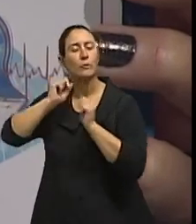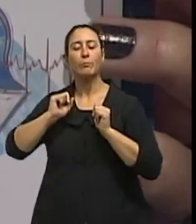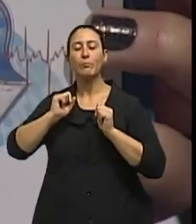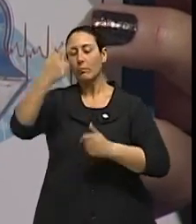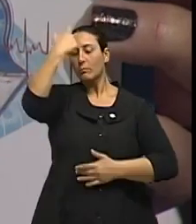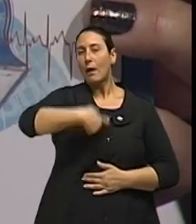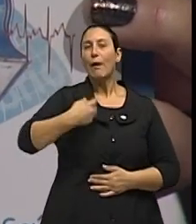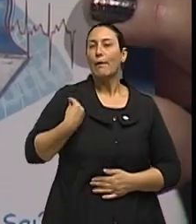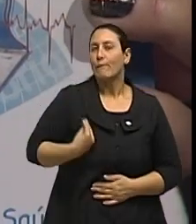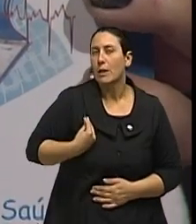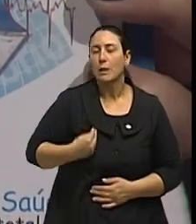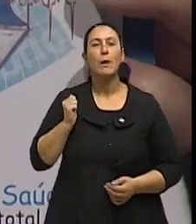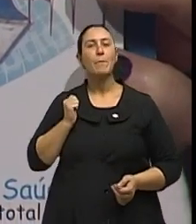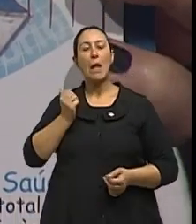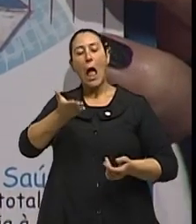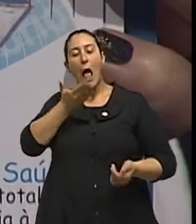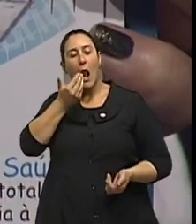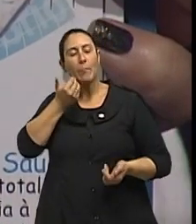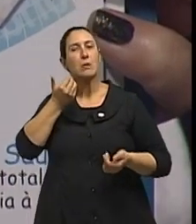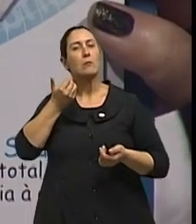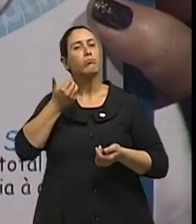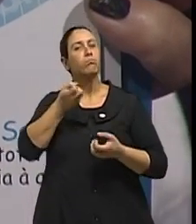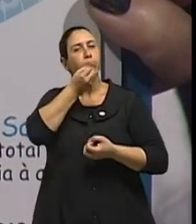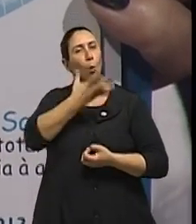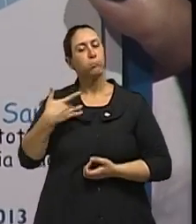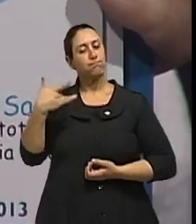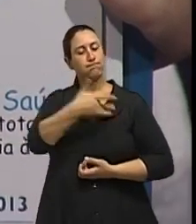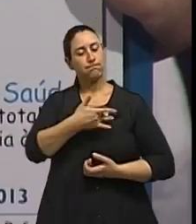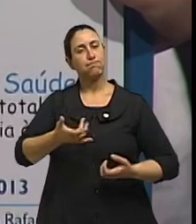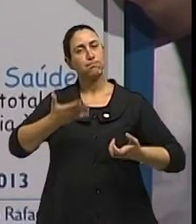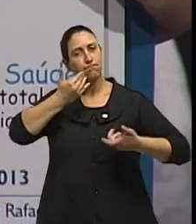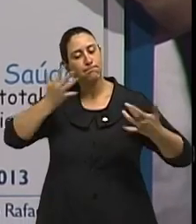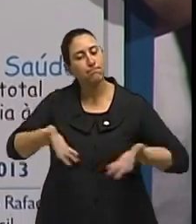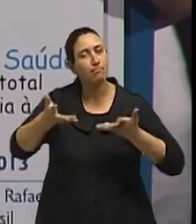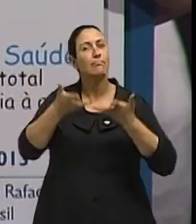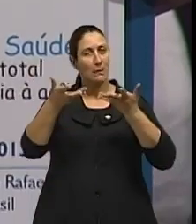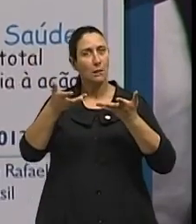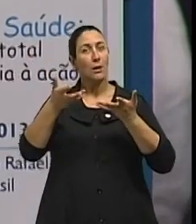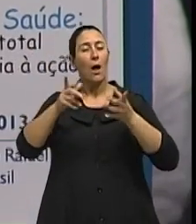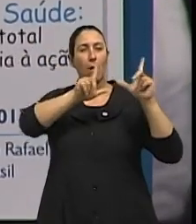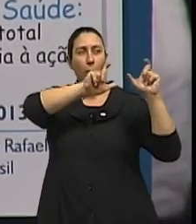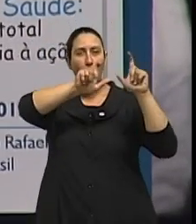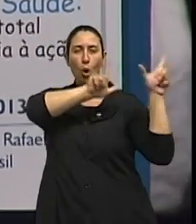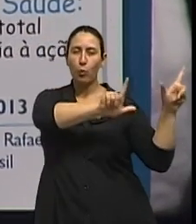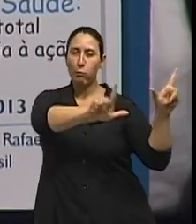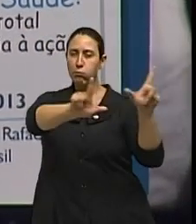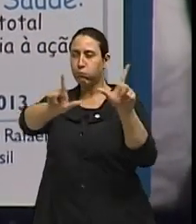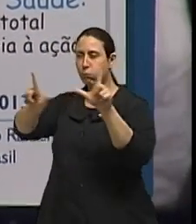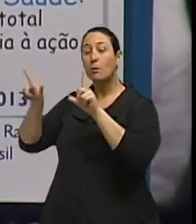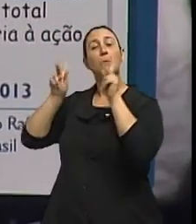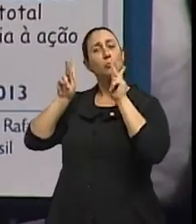vida, uma alimentação saudável. Então, nós vamos ter pela primeira vez essa amostra fotográfica. E já aproveito para fazer um anúncio aqui, vamos